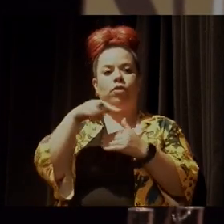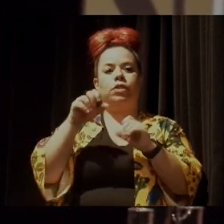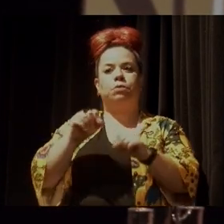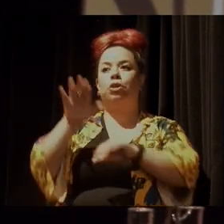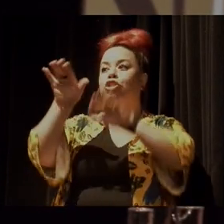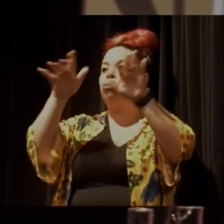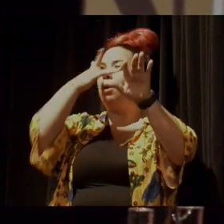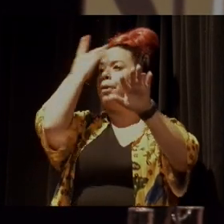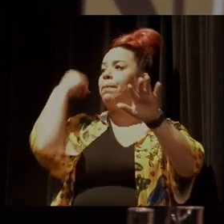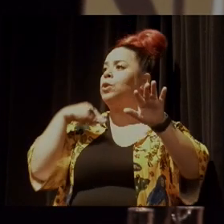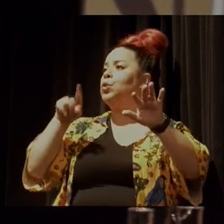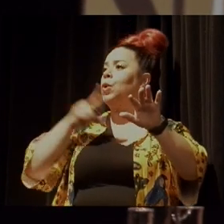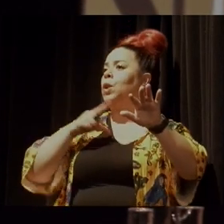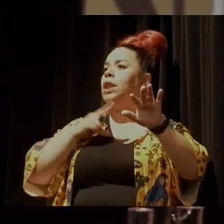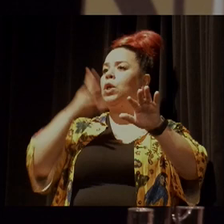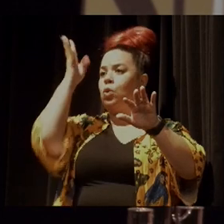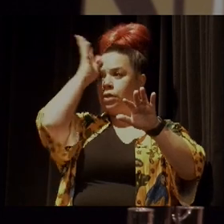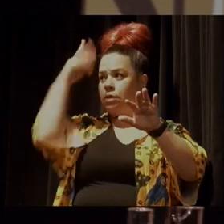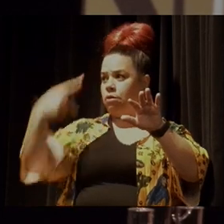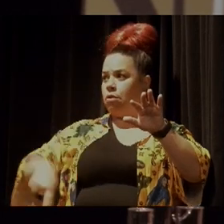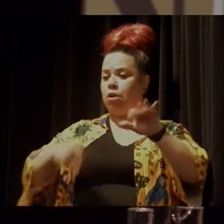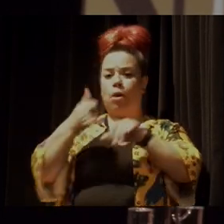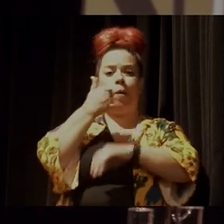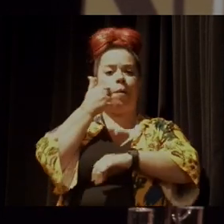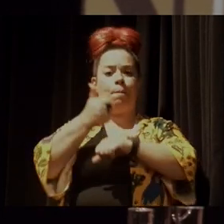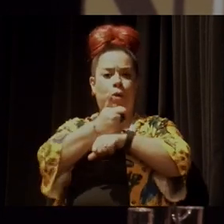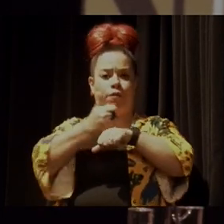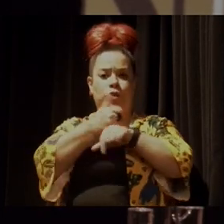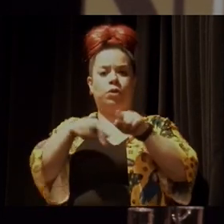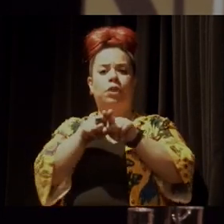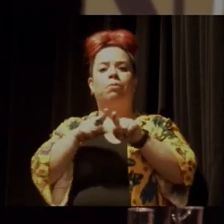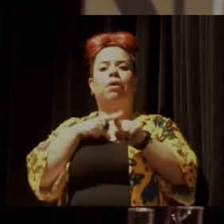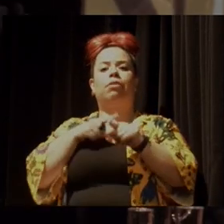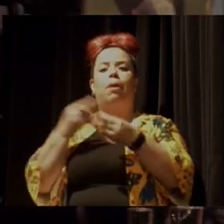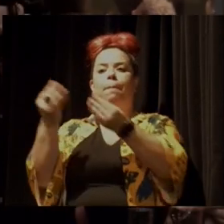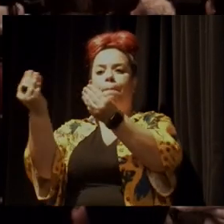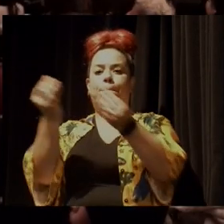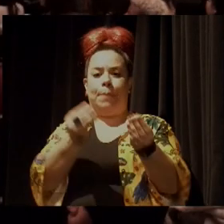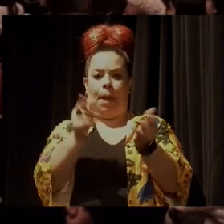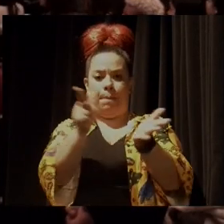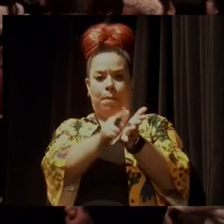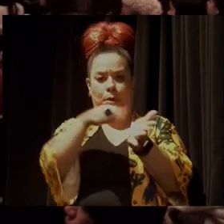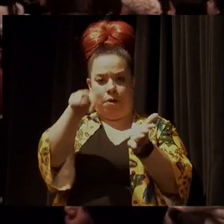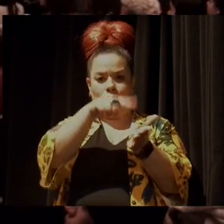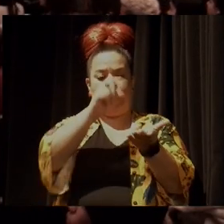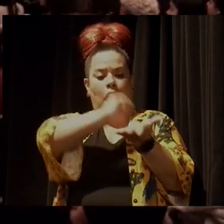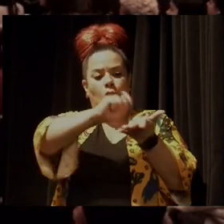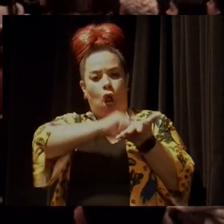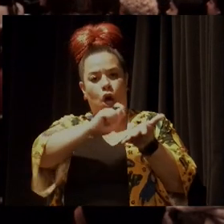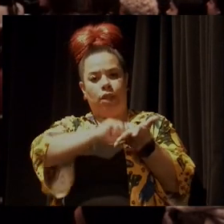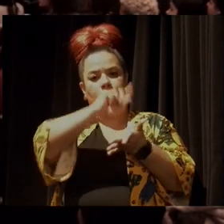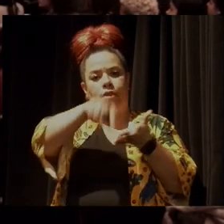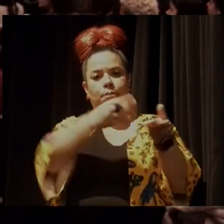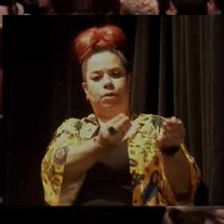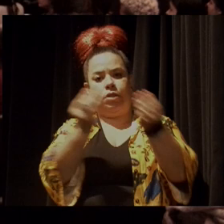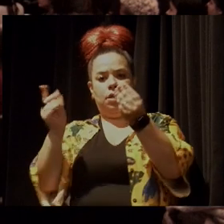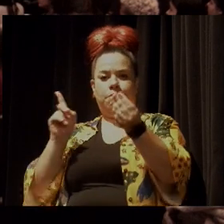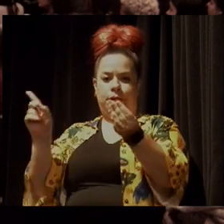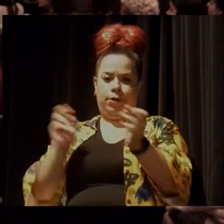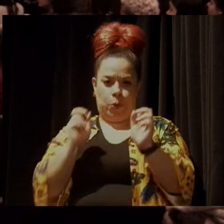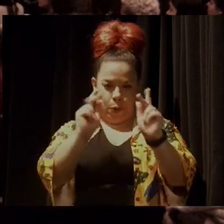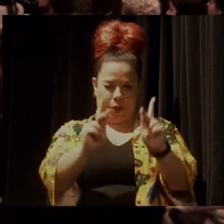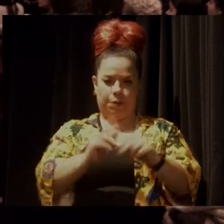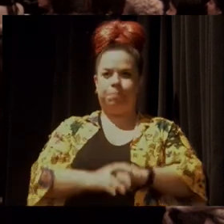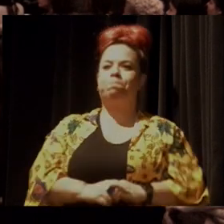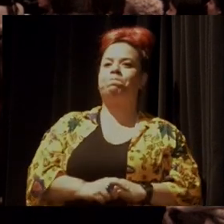chamar o pessoal da organização para anotar suas perguntas nas papeletas, que elas vão ser encaminhadas para mim aqui na sequência, depois, para a gente fazer o